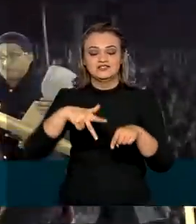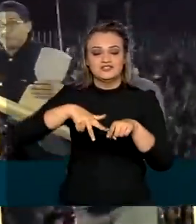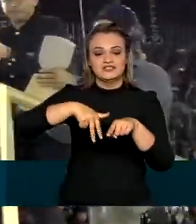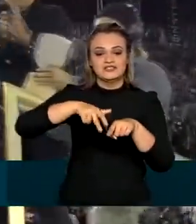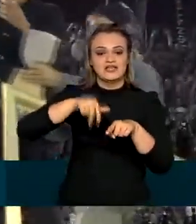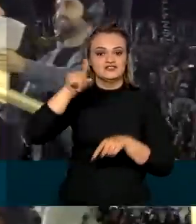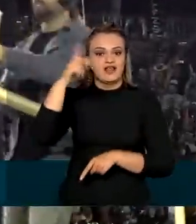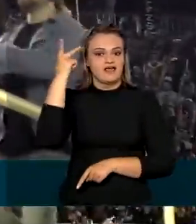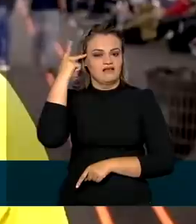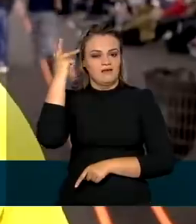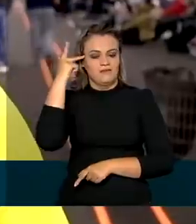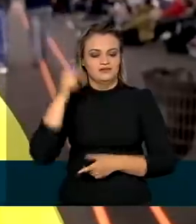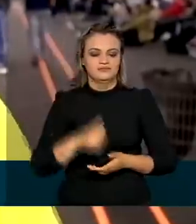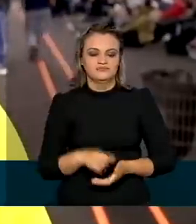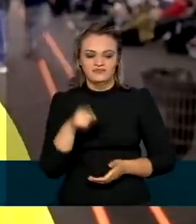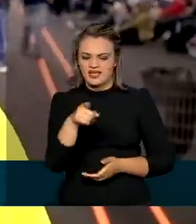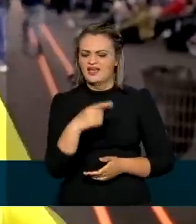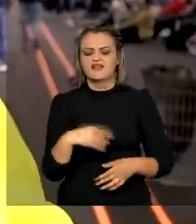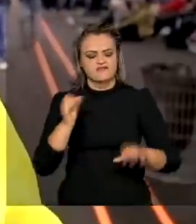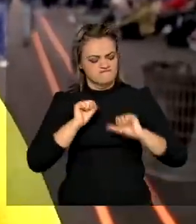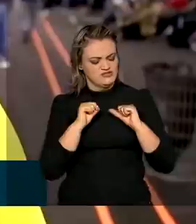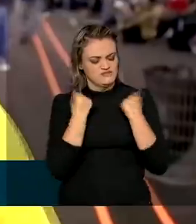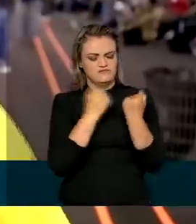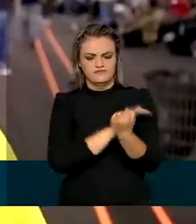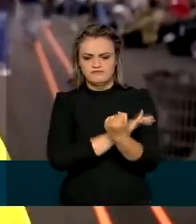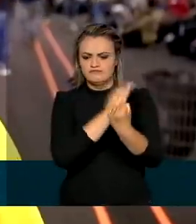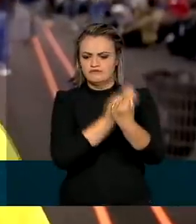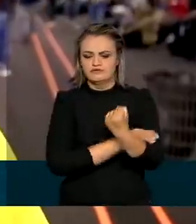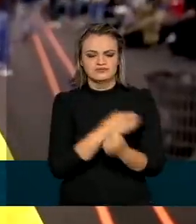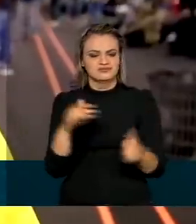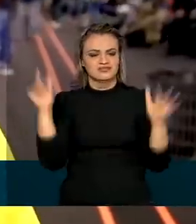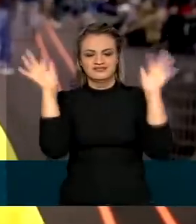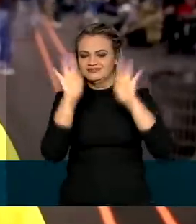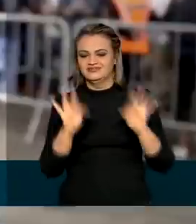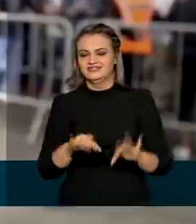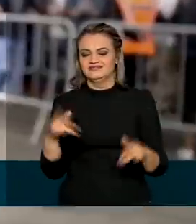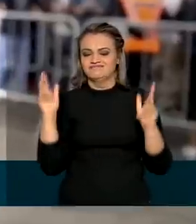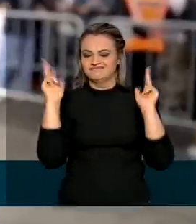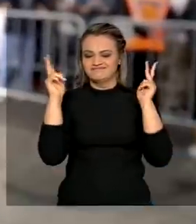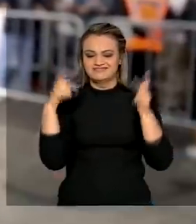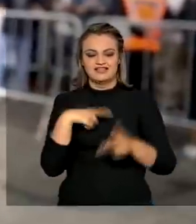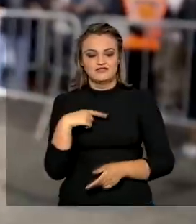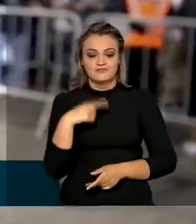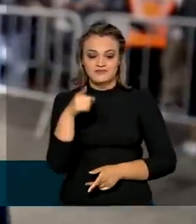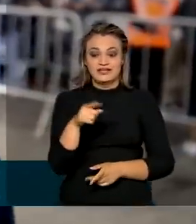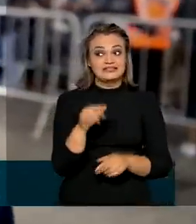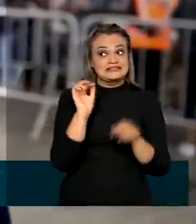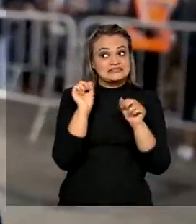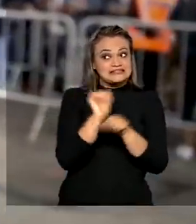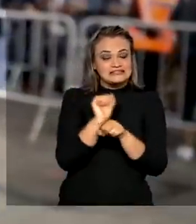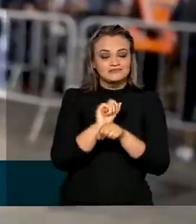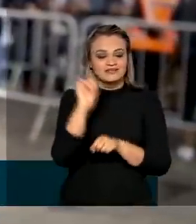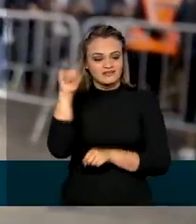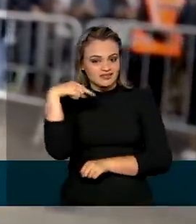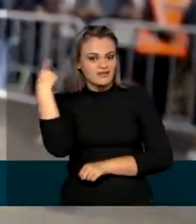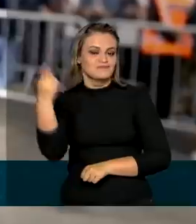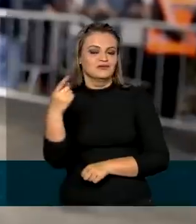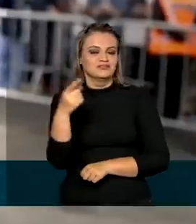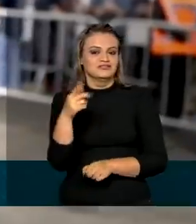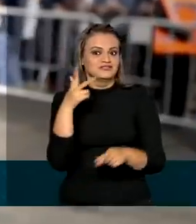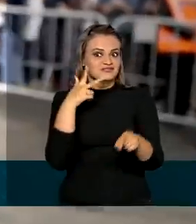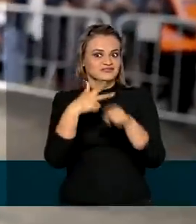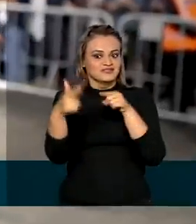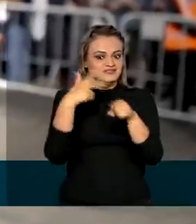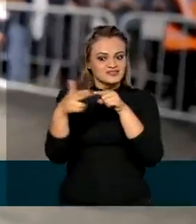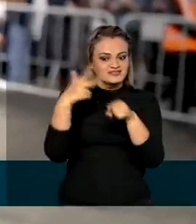em São Paulo. Quero dar o meu melhor e sair feliz, me divertir com você. E espero que das próximas vezes eu consiga chegar